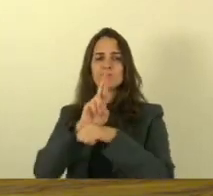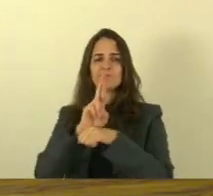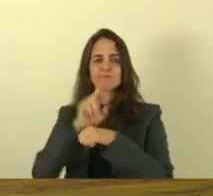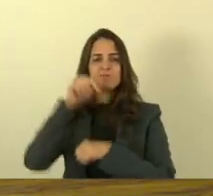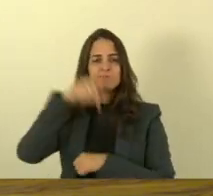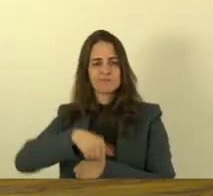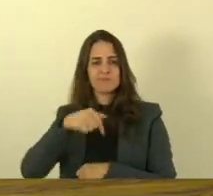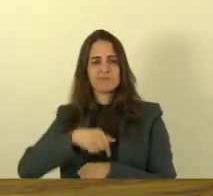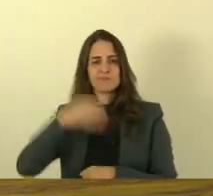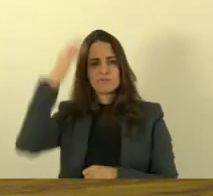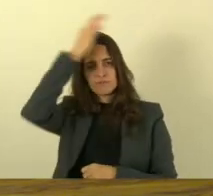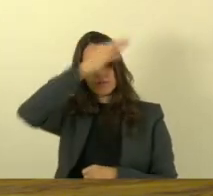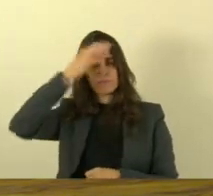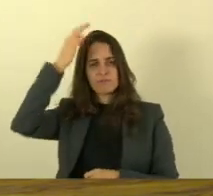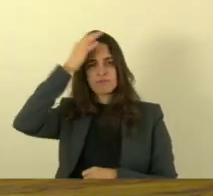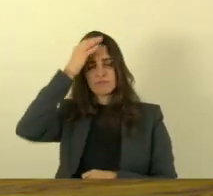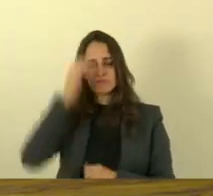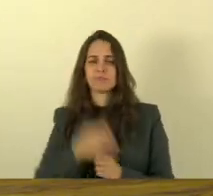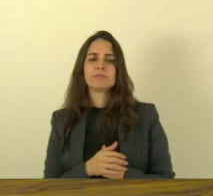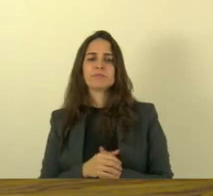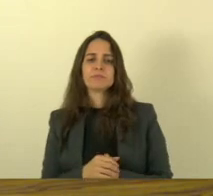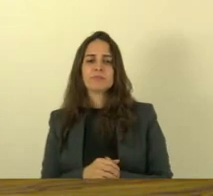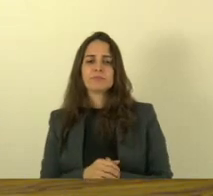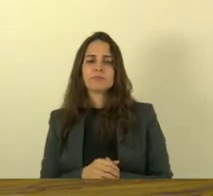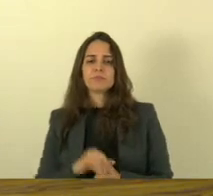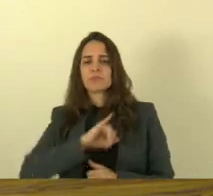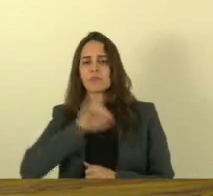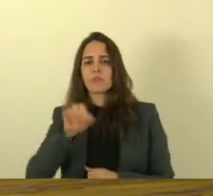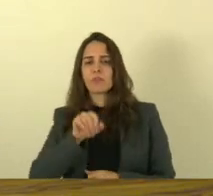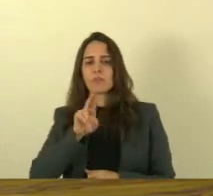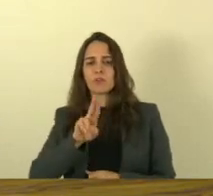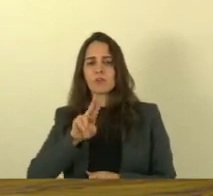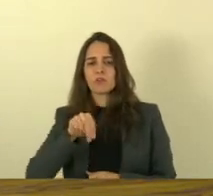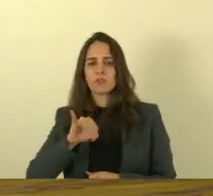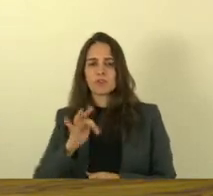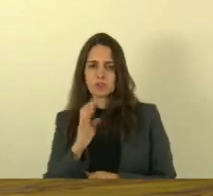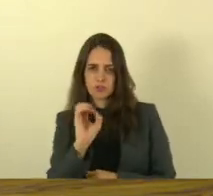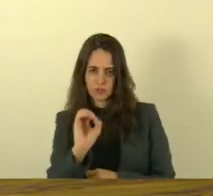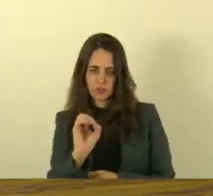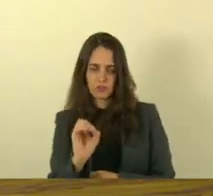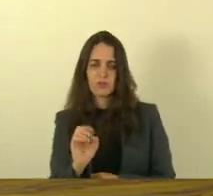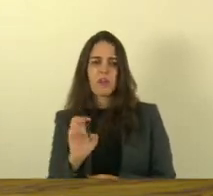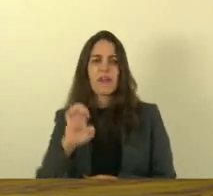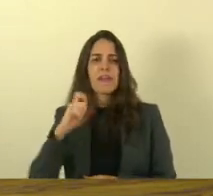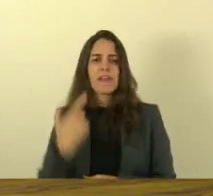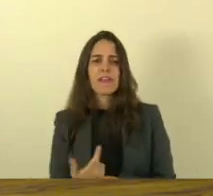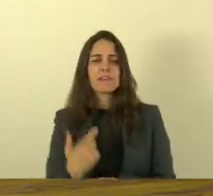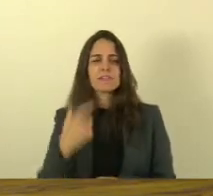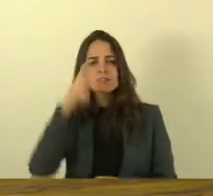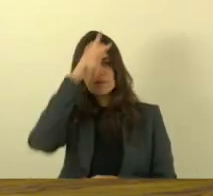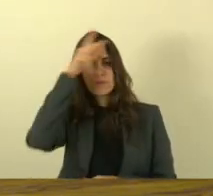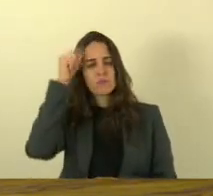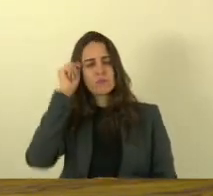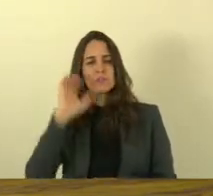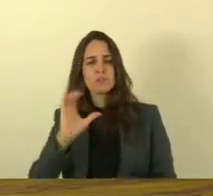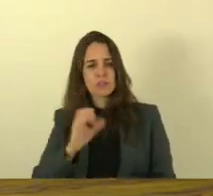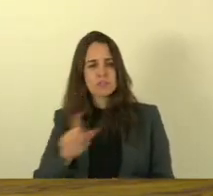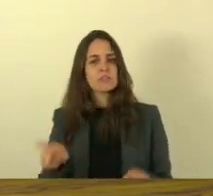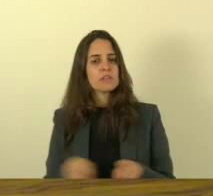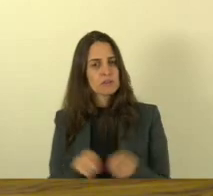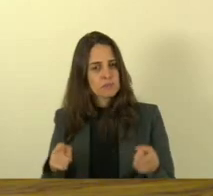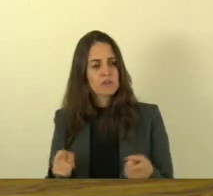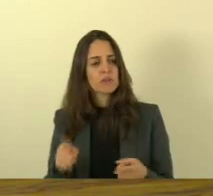na Desportiva Ferroviária Juninho nosso ex-prefeito de Cariacica também foi revelado